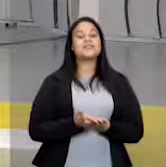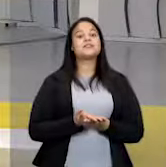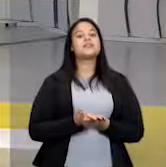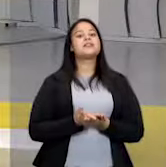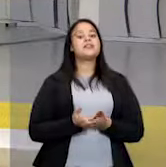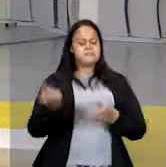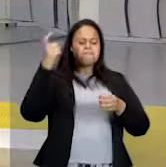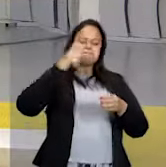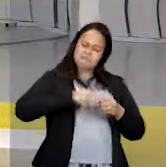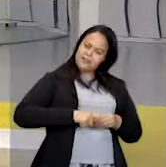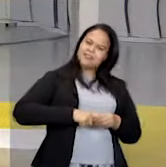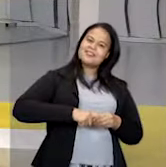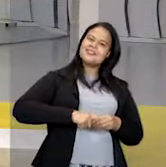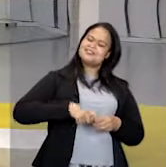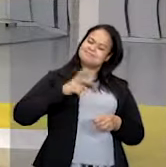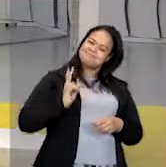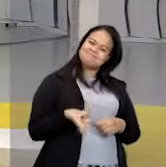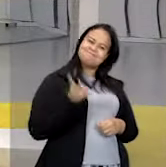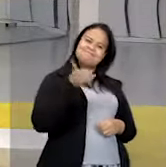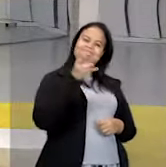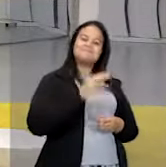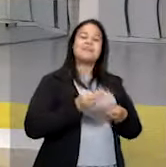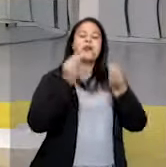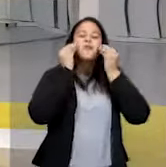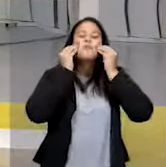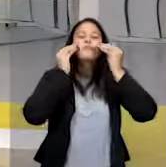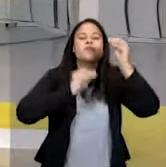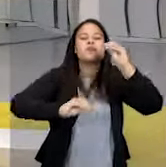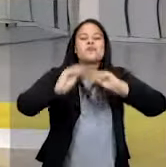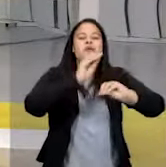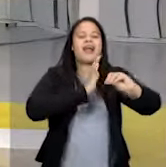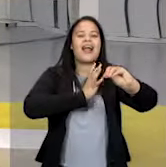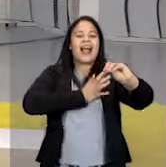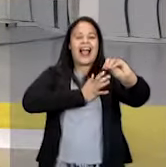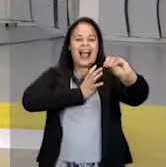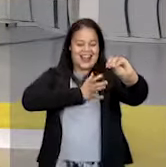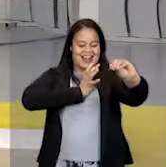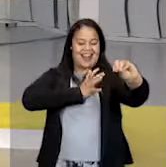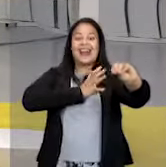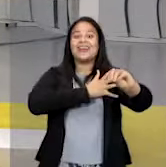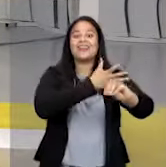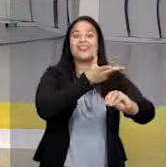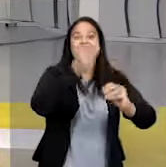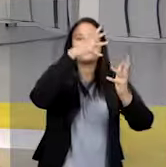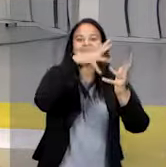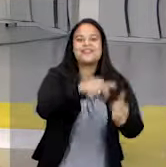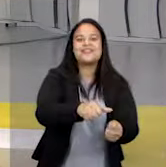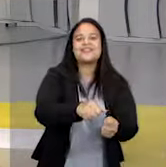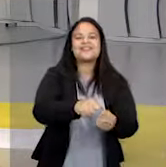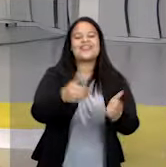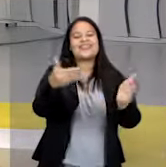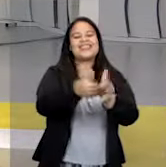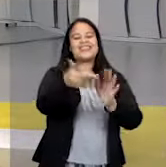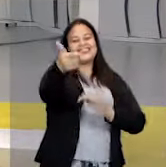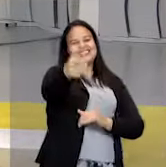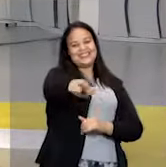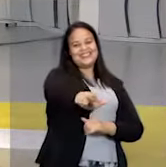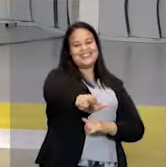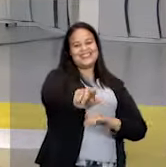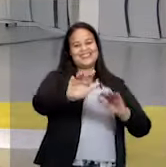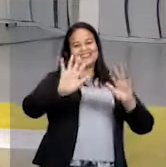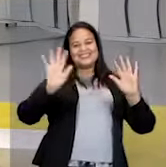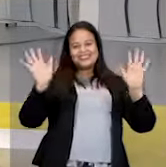voltem todas as vezes. Beijo no coraçãozinho de todo mundo. Até a próxima aula.